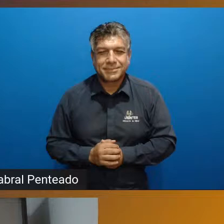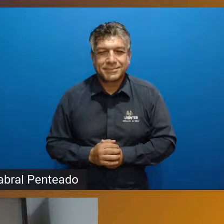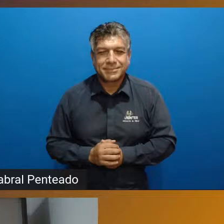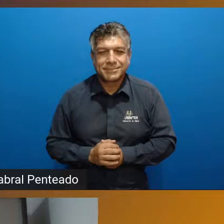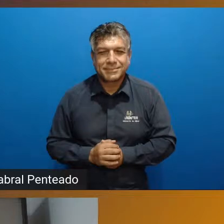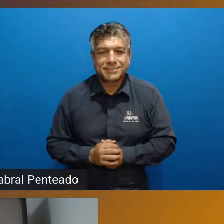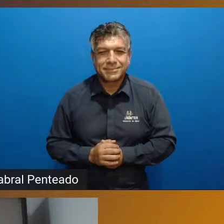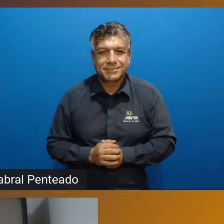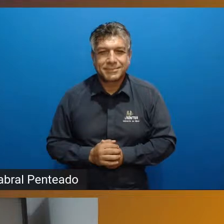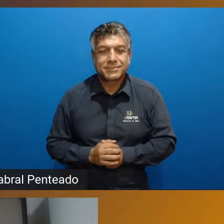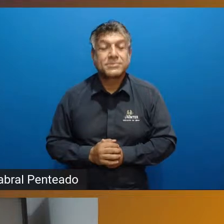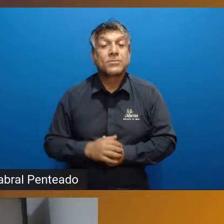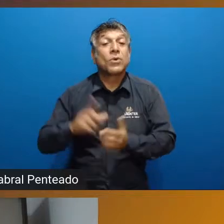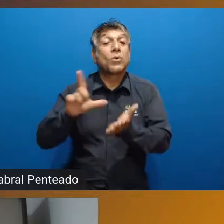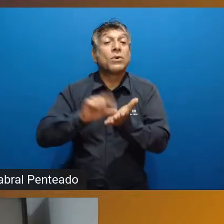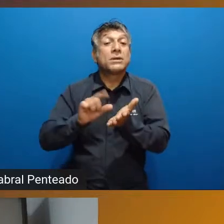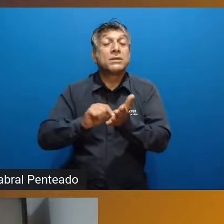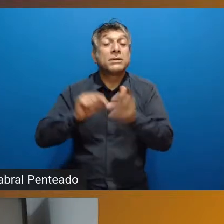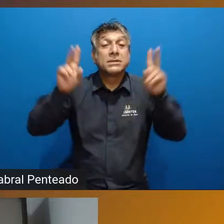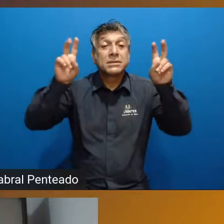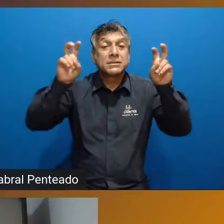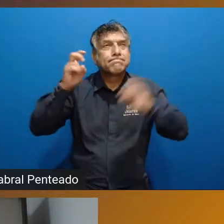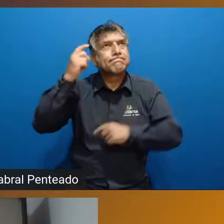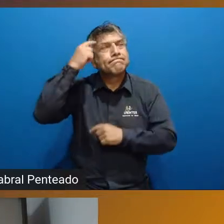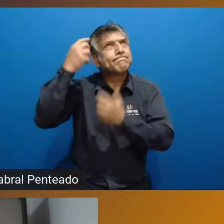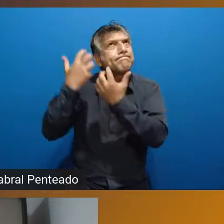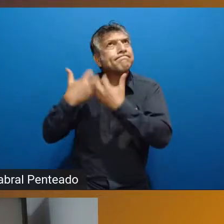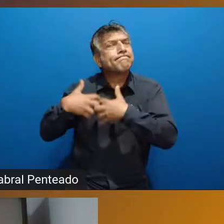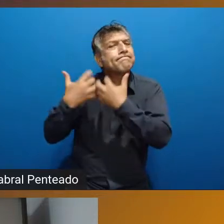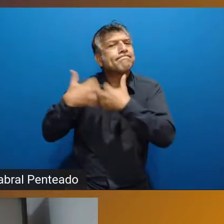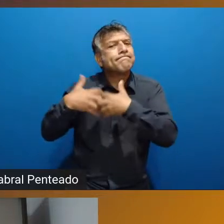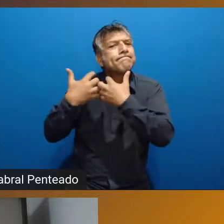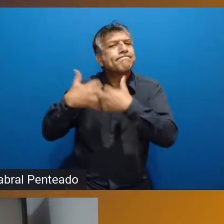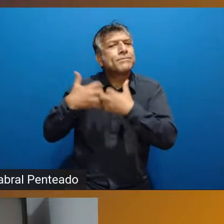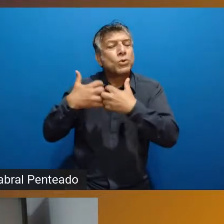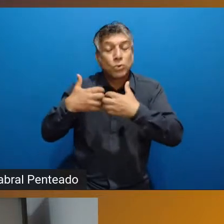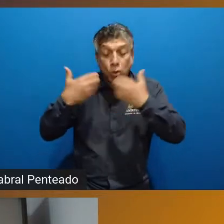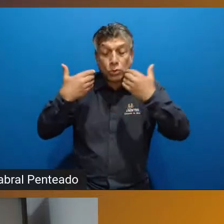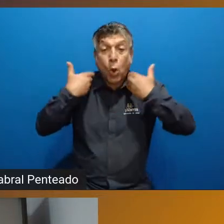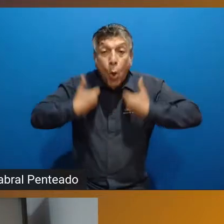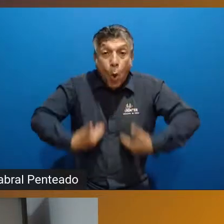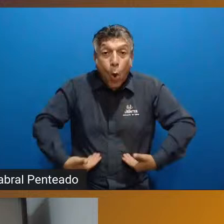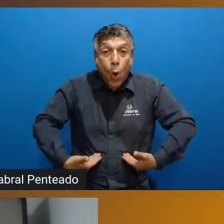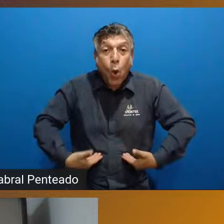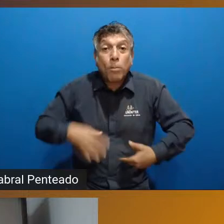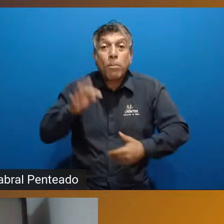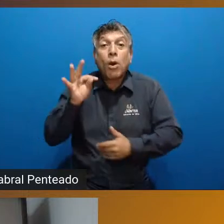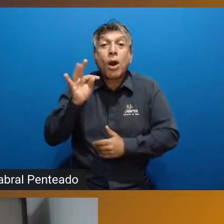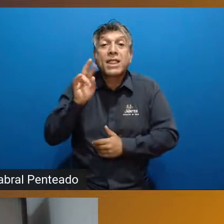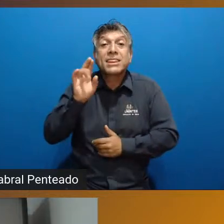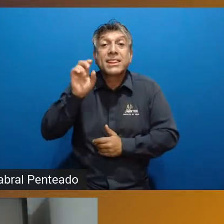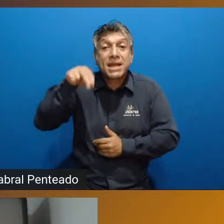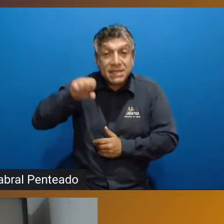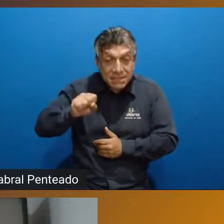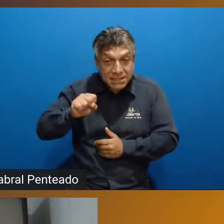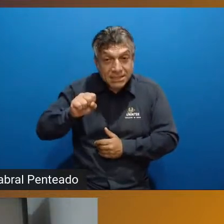O artigo, ele se intitula Reflexões sobre os Corpos Trans, Existência e Relação com a Prática Corporal.